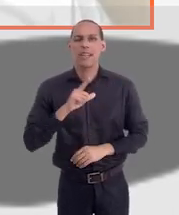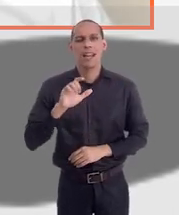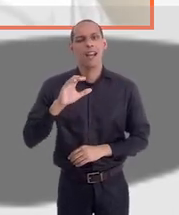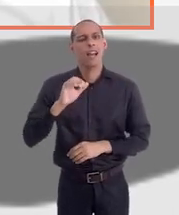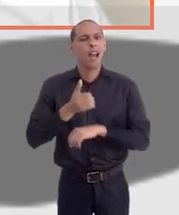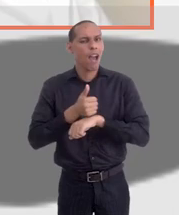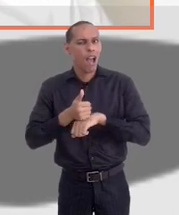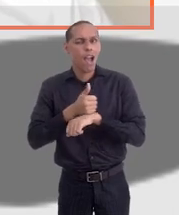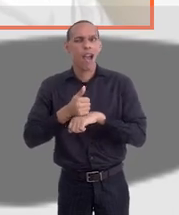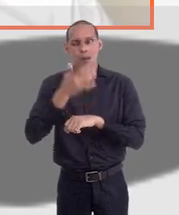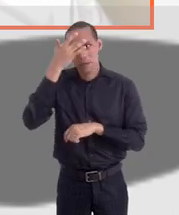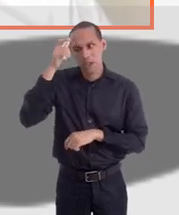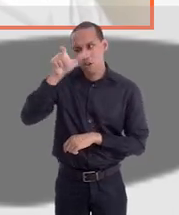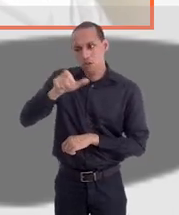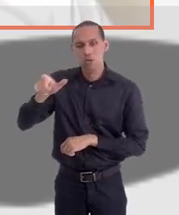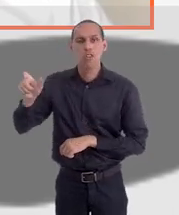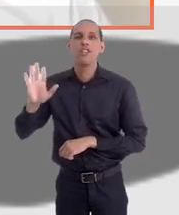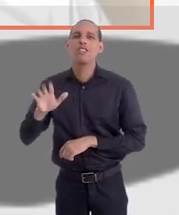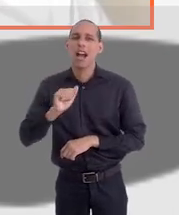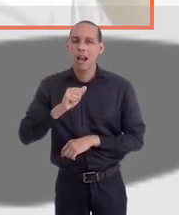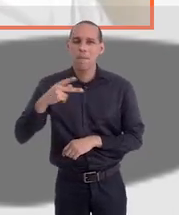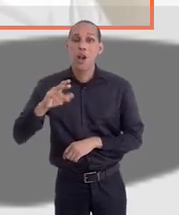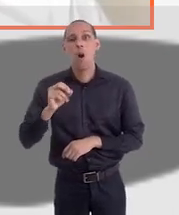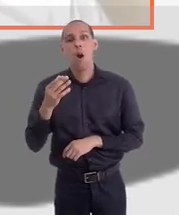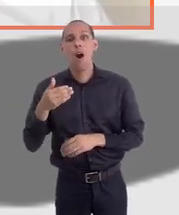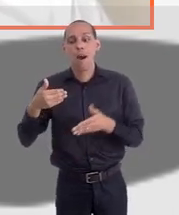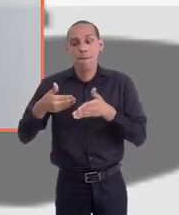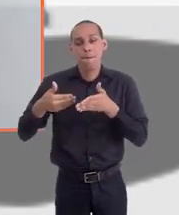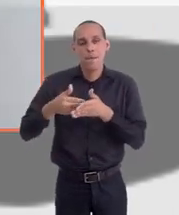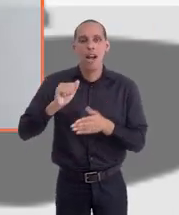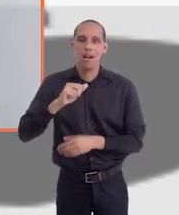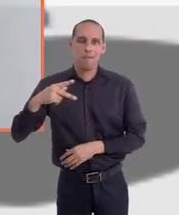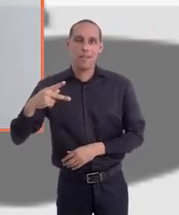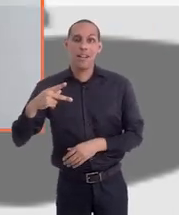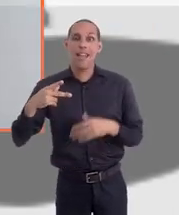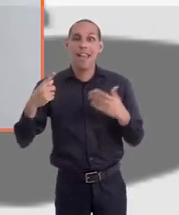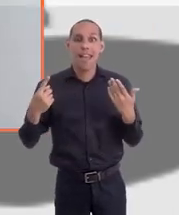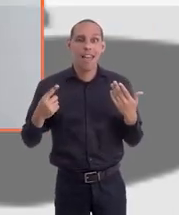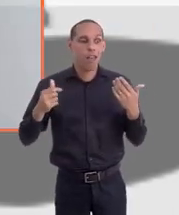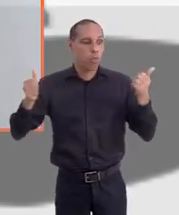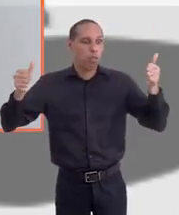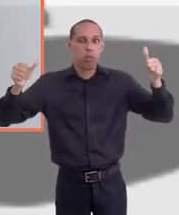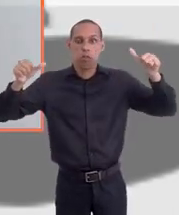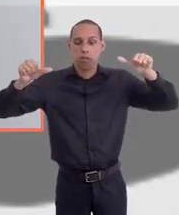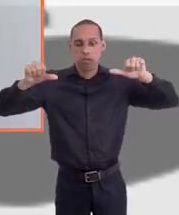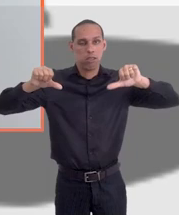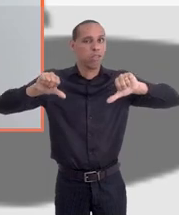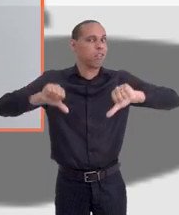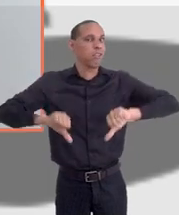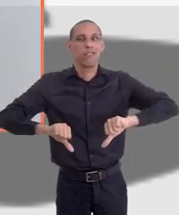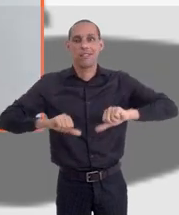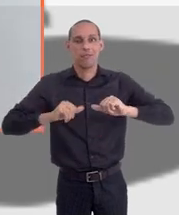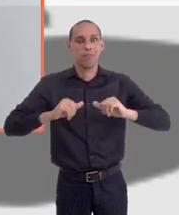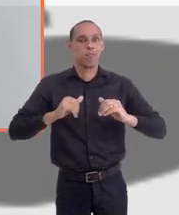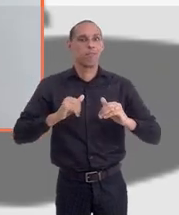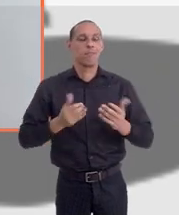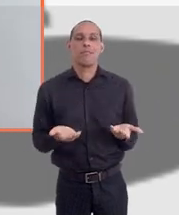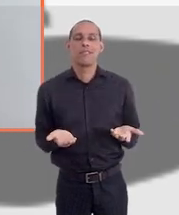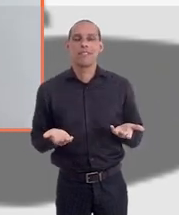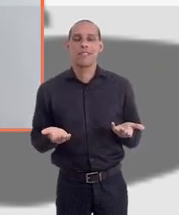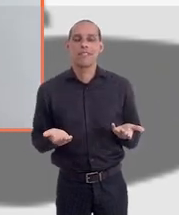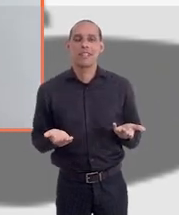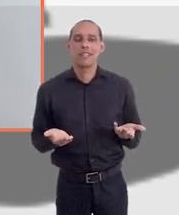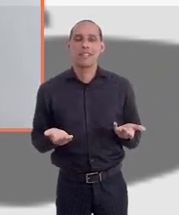falar de aposentados, na iminência de aposentadorias. Então, é uma bola de neve que foi crescendo e